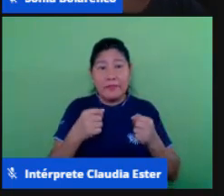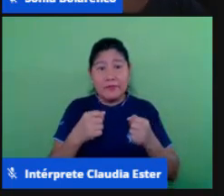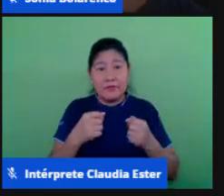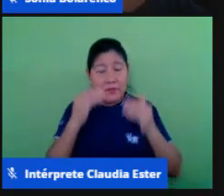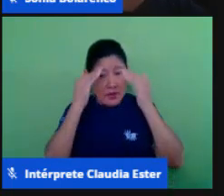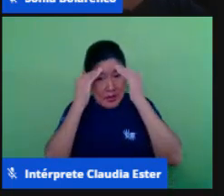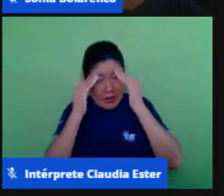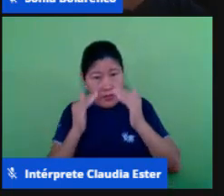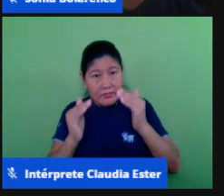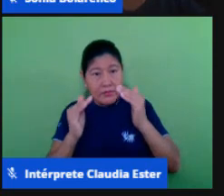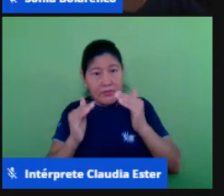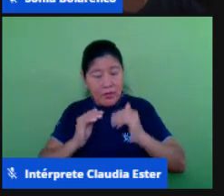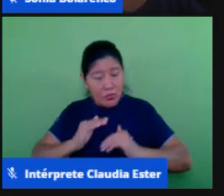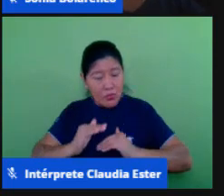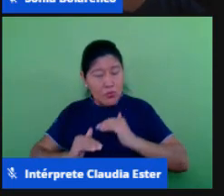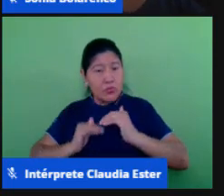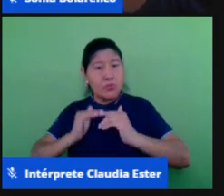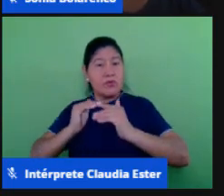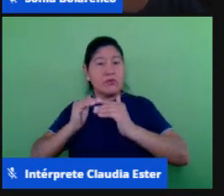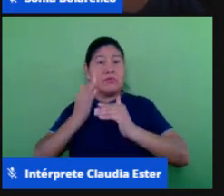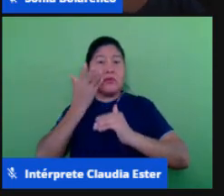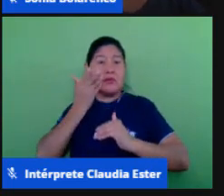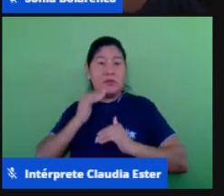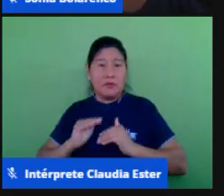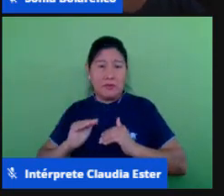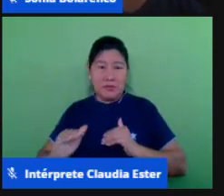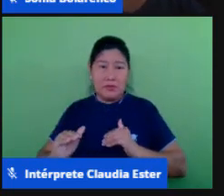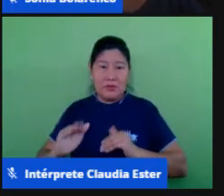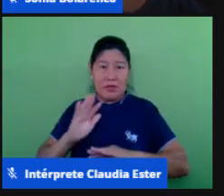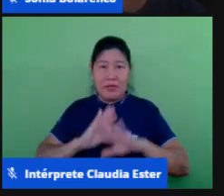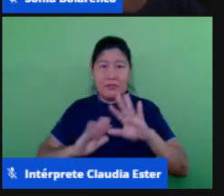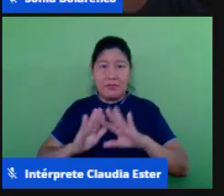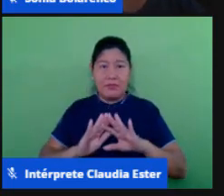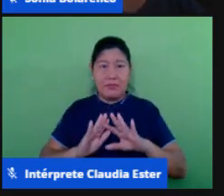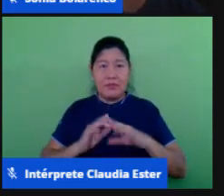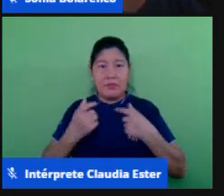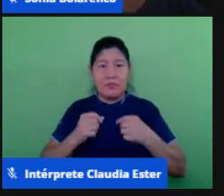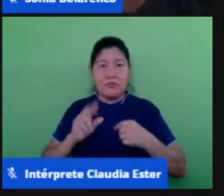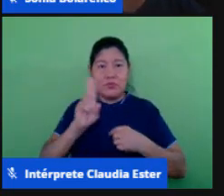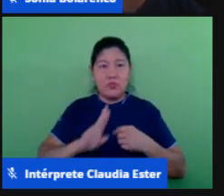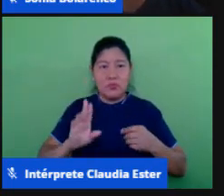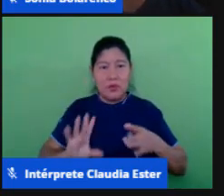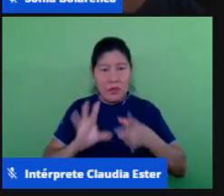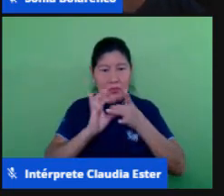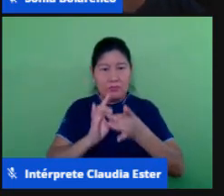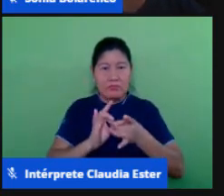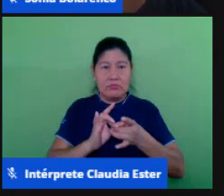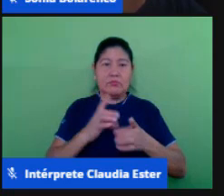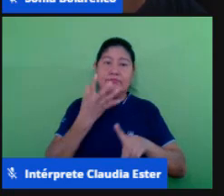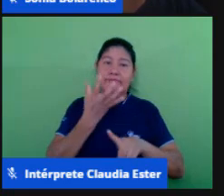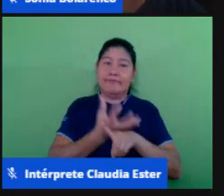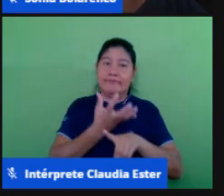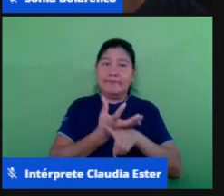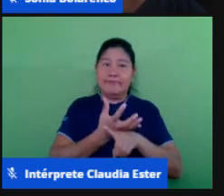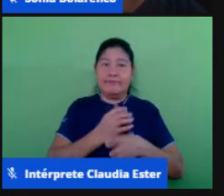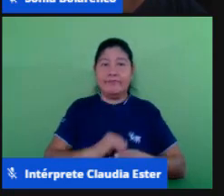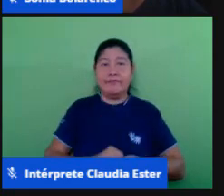que às vezes não vai dar tanta interdisciplinaridade vamos lá próximo